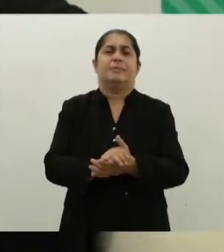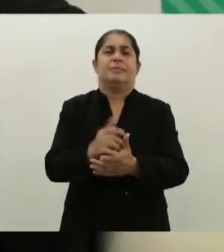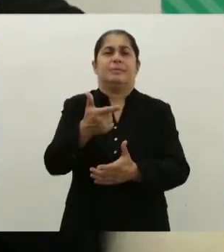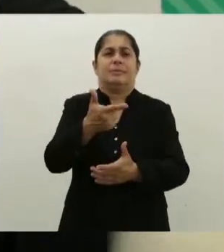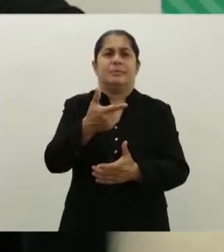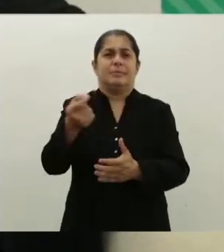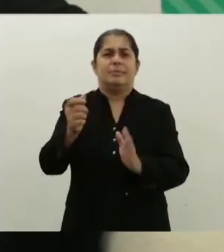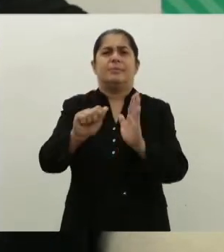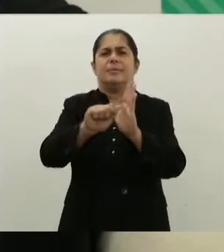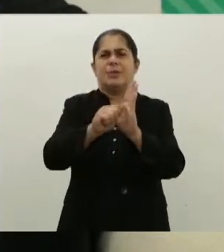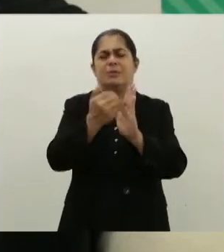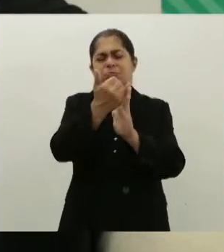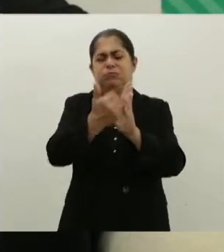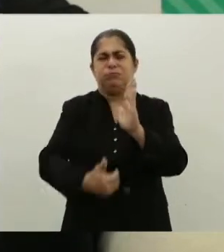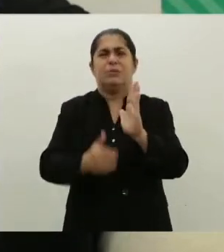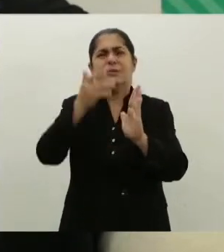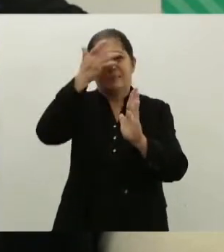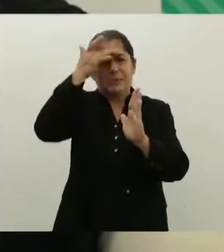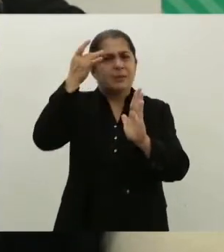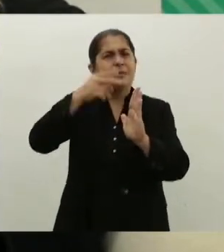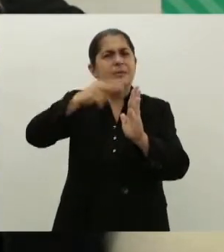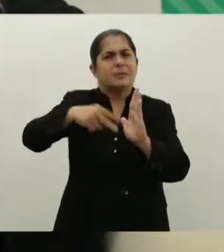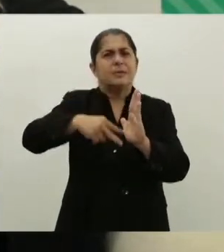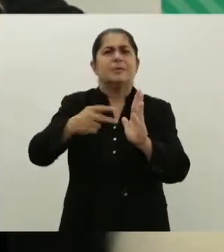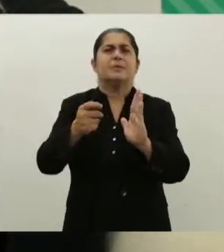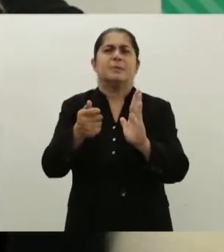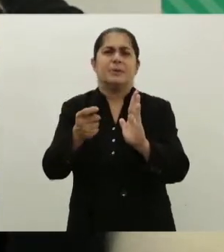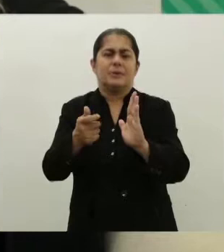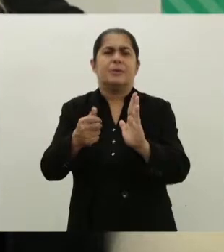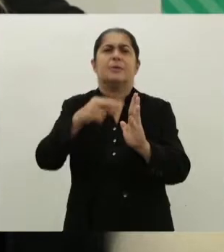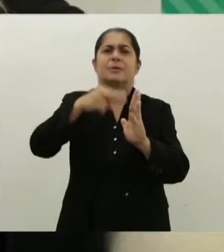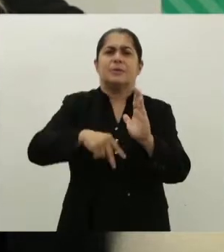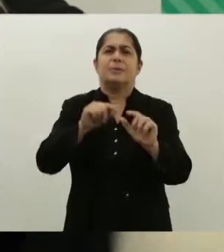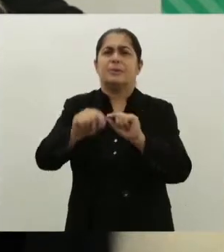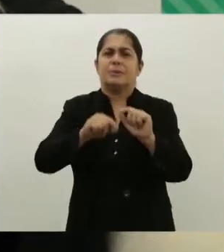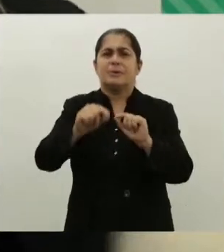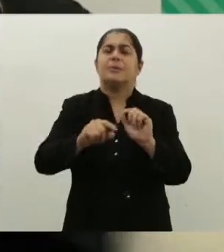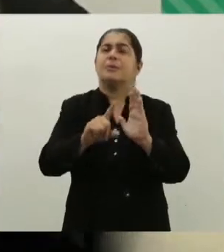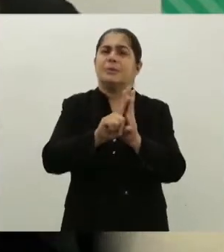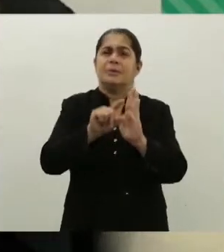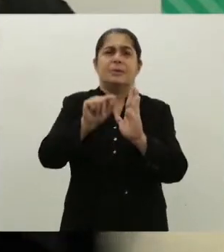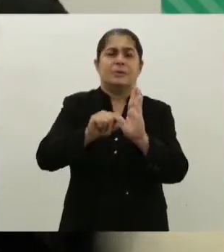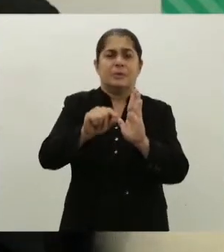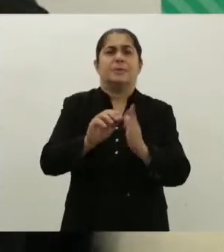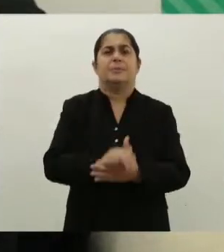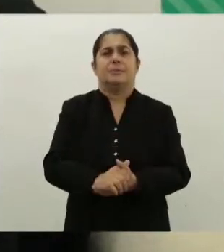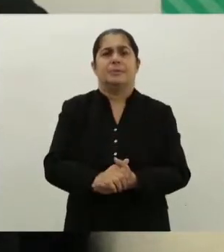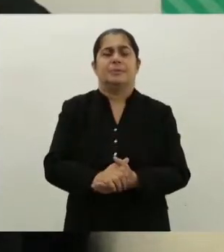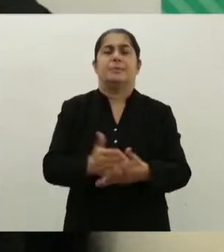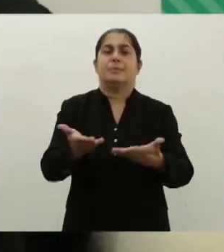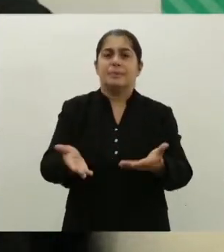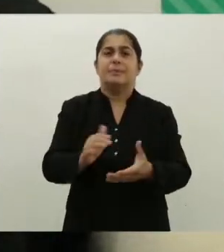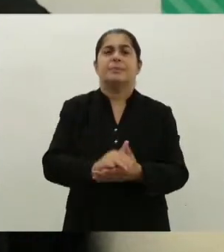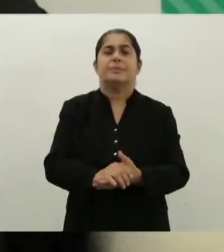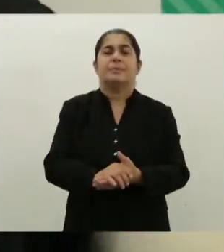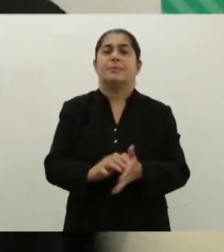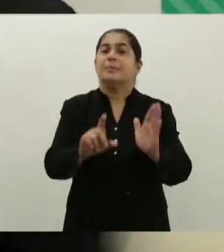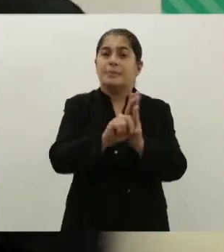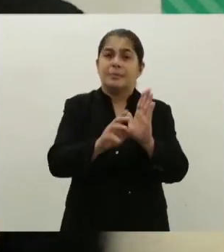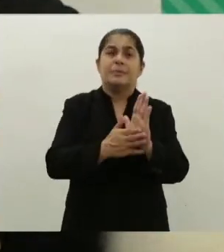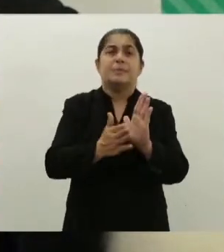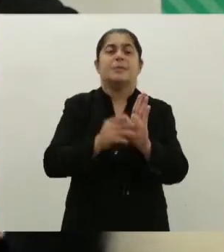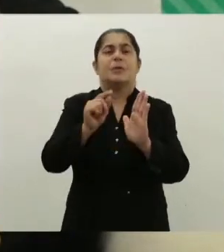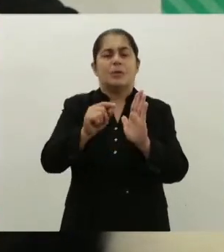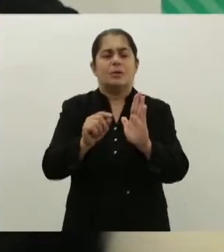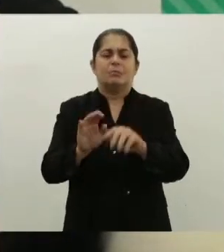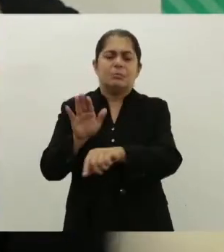São mais de 200 artigos. Poucas pessoas têm o conhecimento do que realmente trata a lei. E imagina